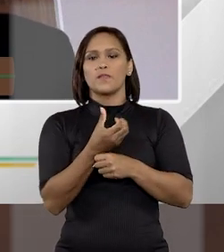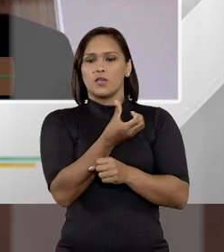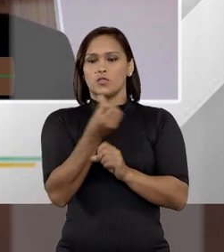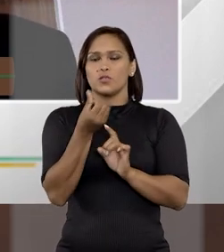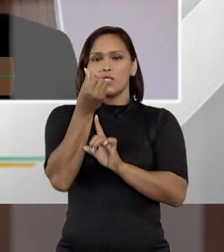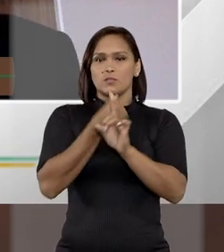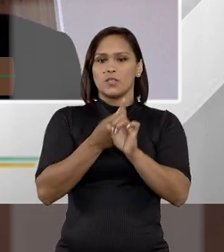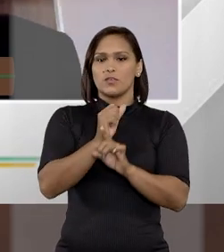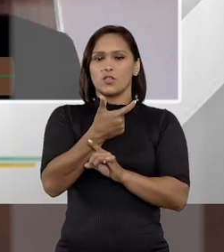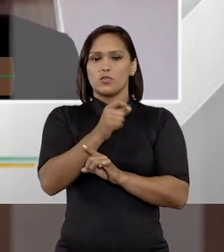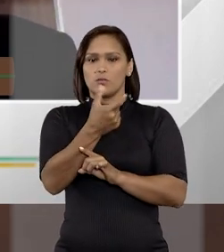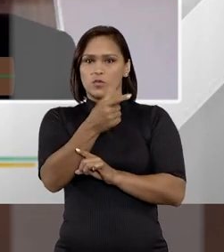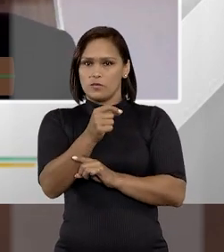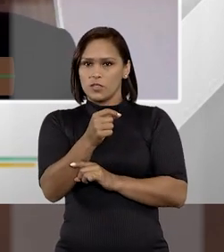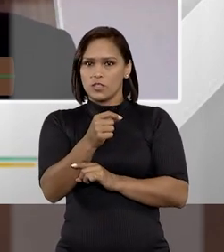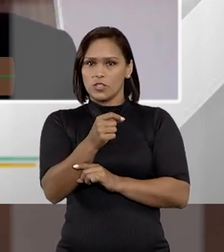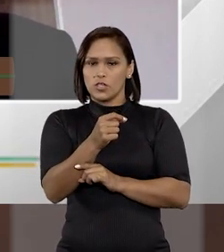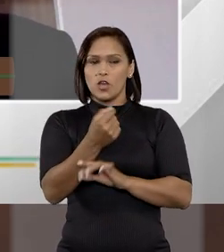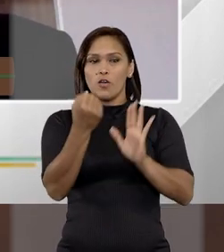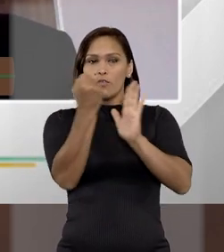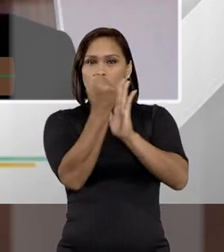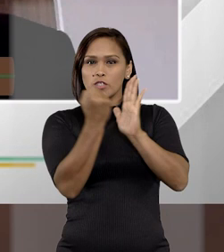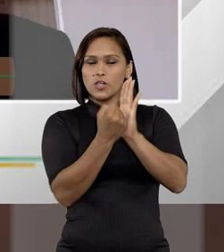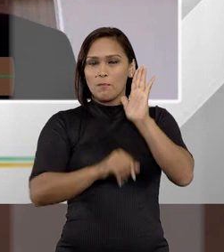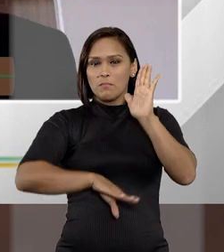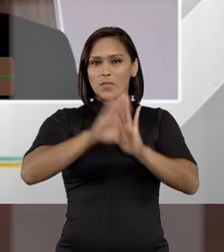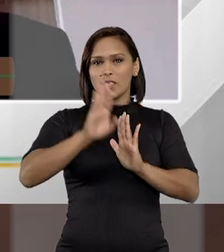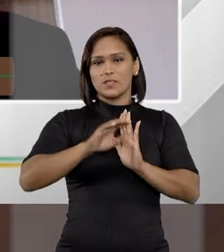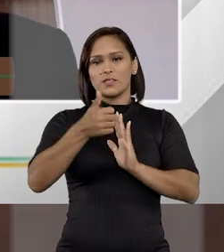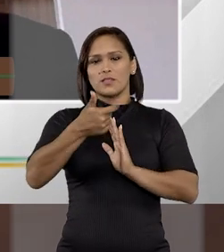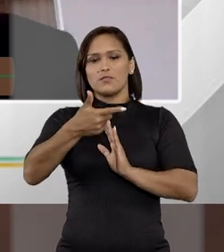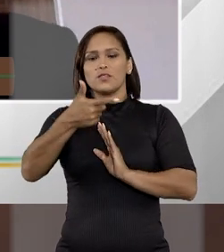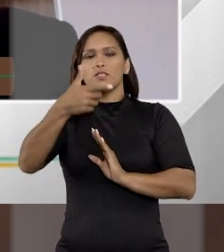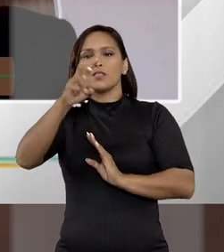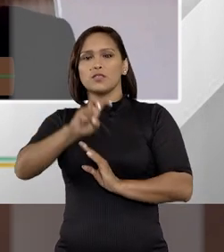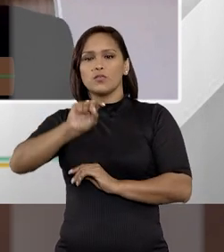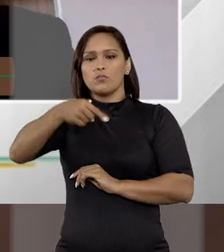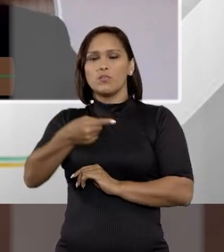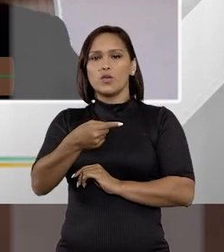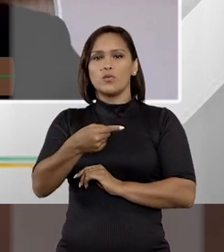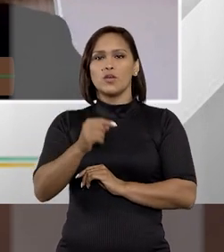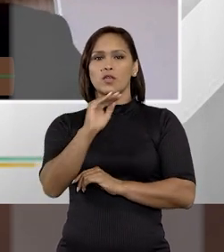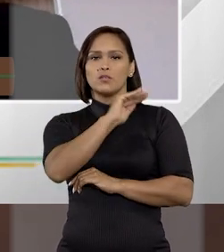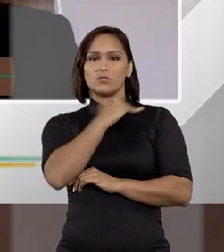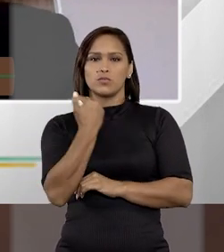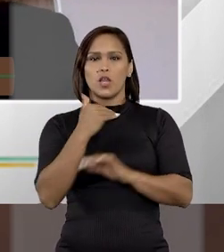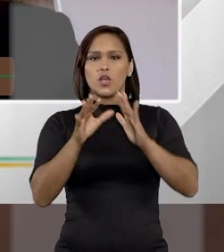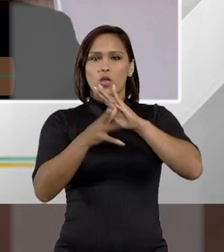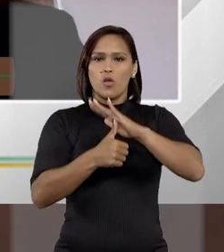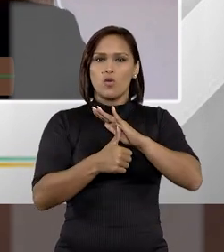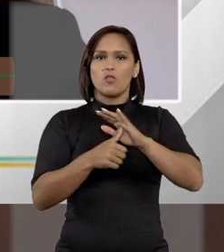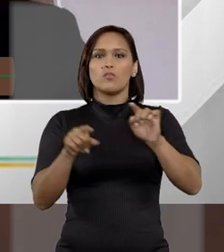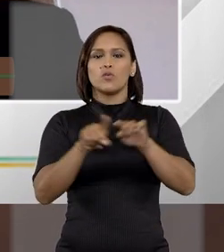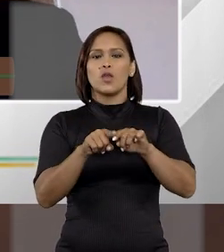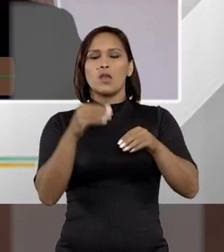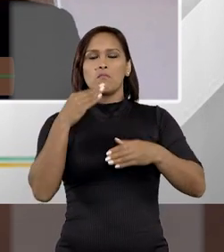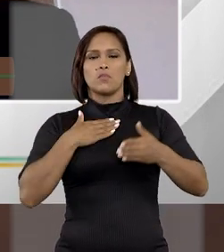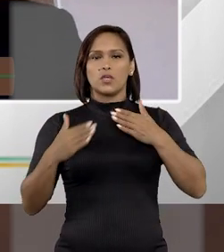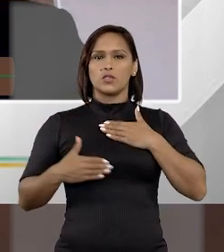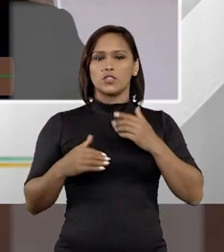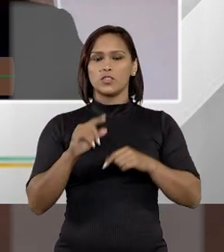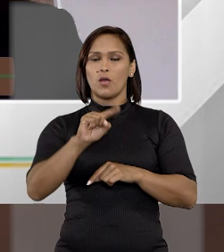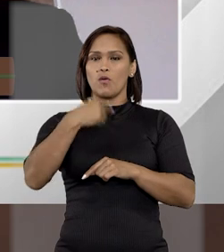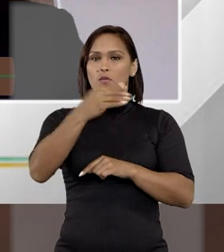Nos seis primeiros meses de 2020, foram registradas mais de 25 mil ocorrências de homicídio doloso, latrocínio, lesão